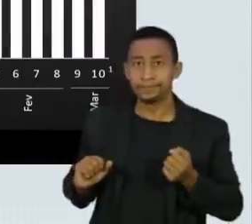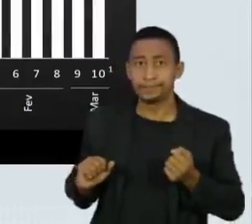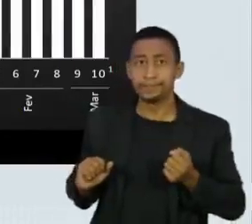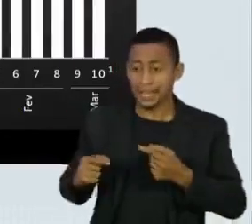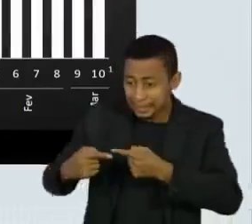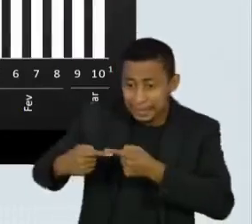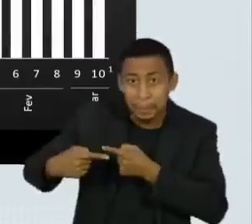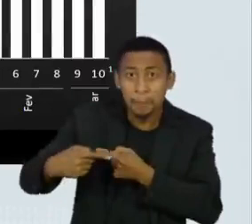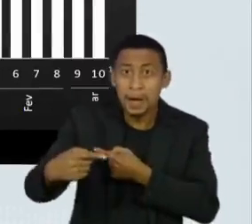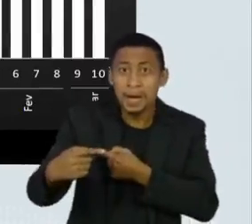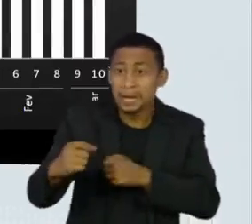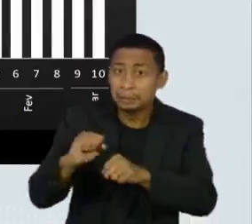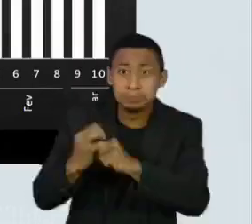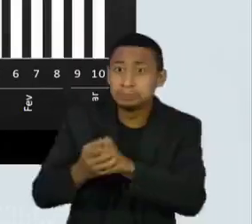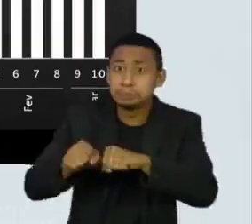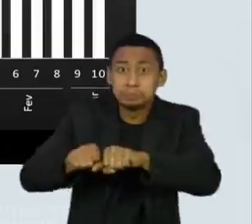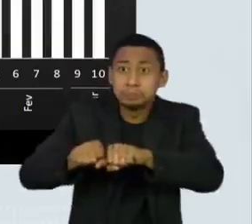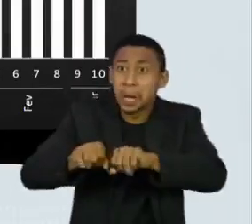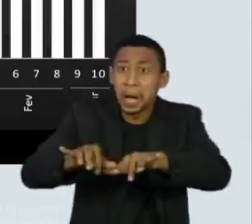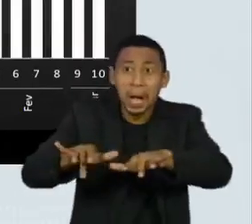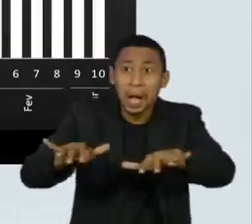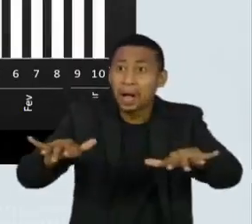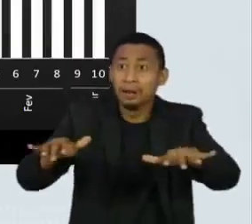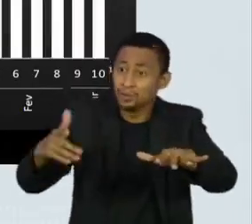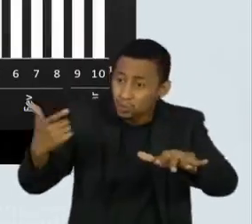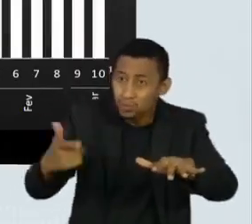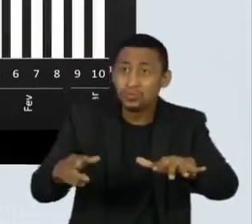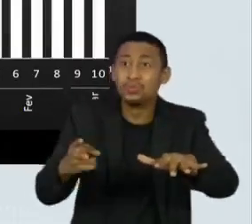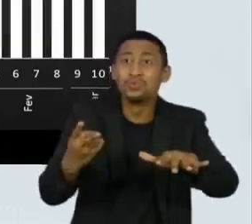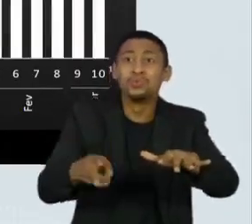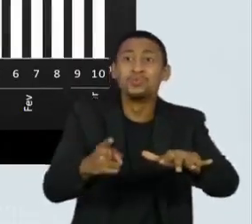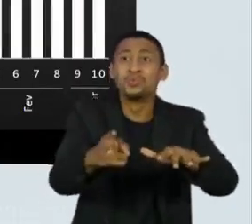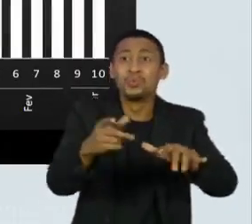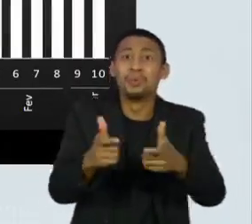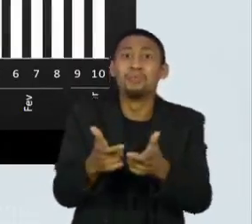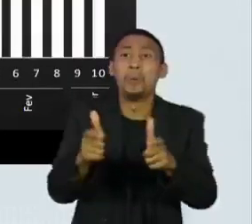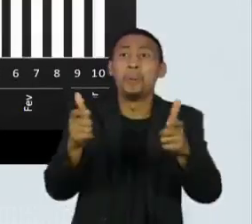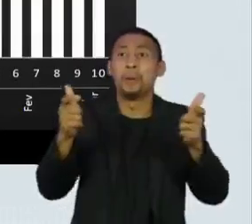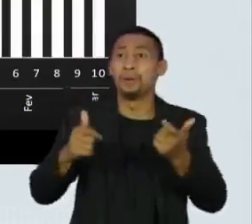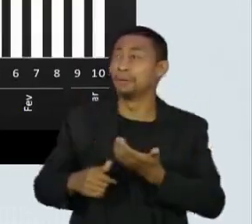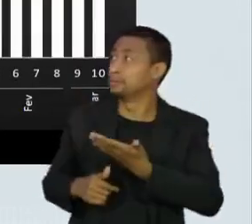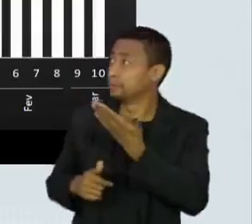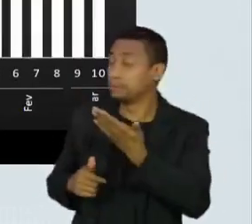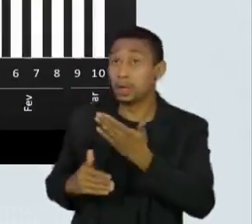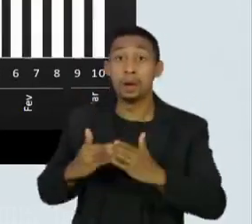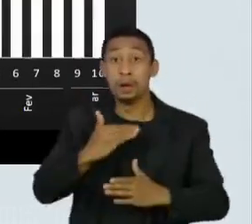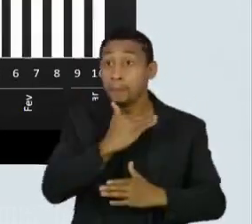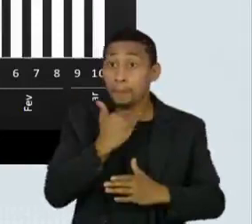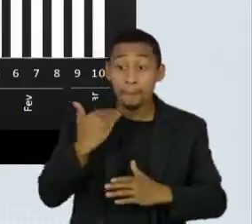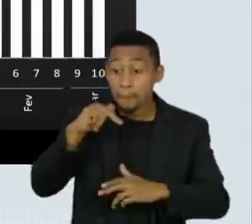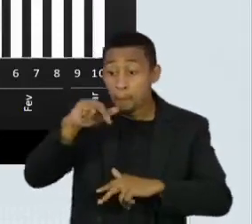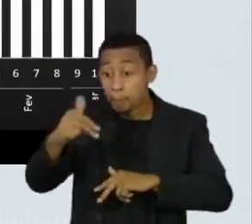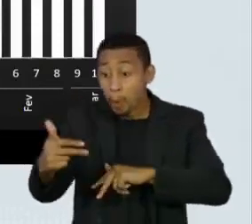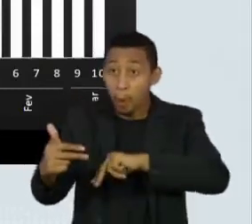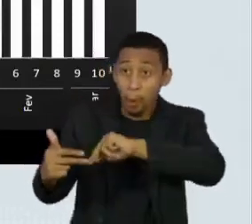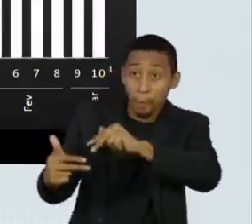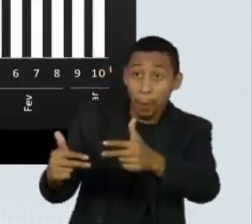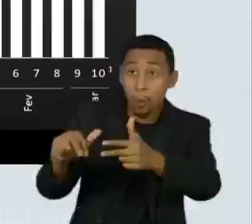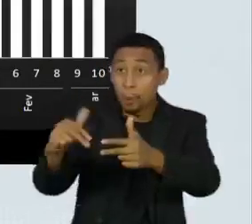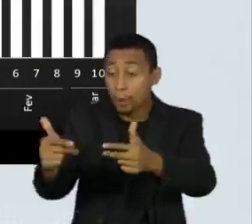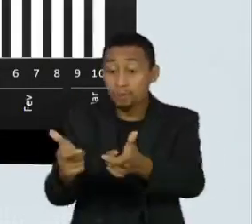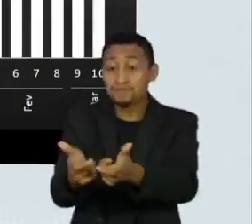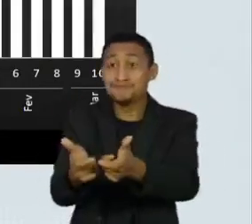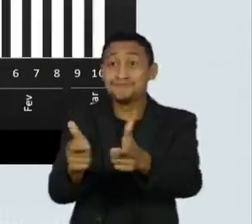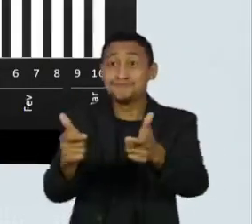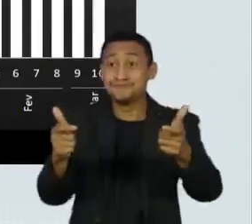estamos em crescente elevação. Próximo, por favor. O número de óbitos teve um incremento